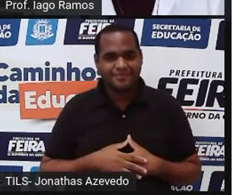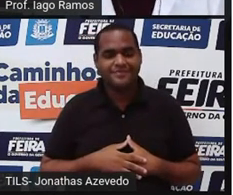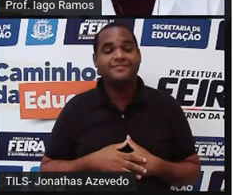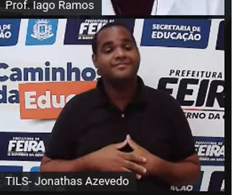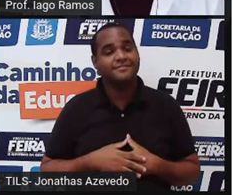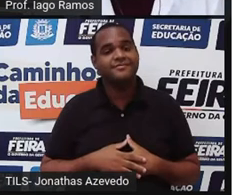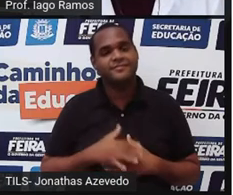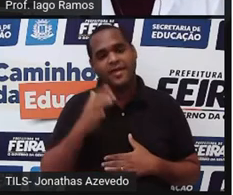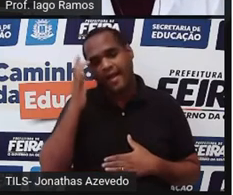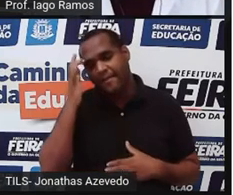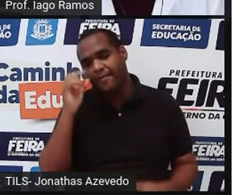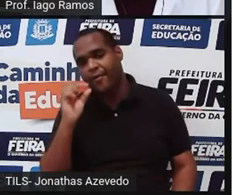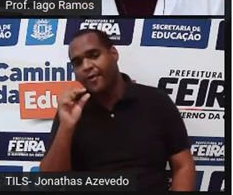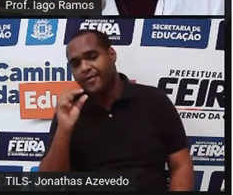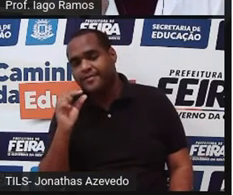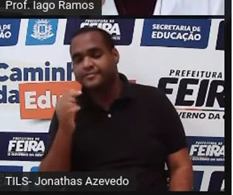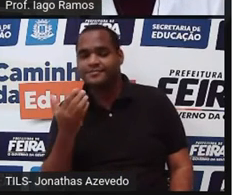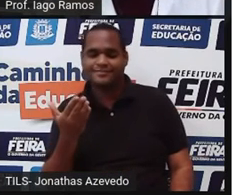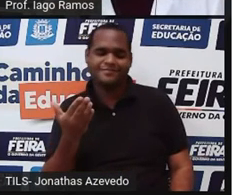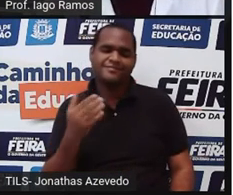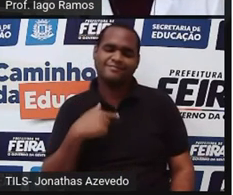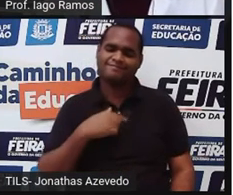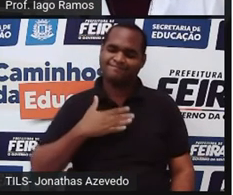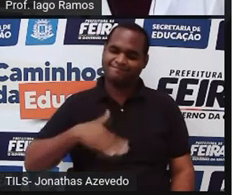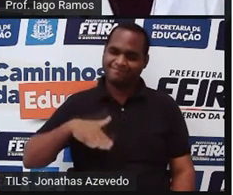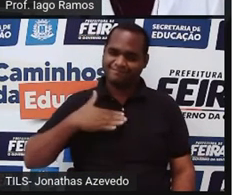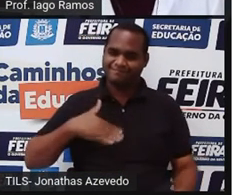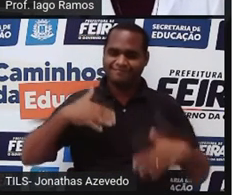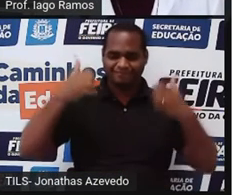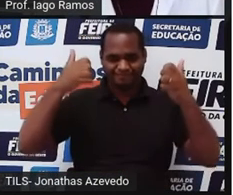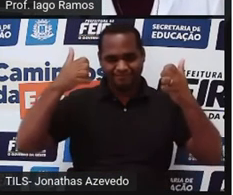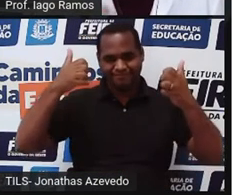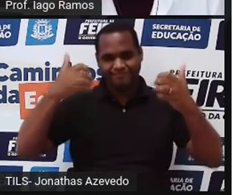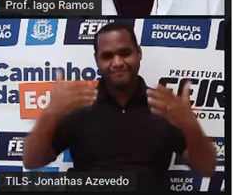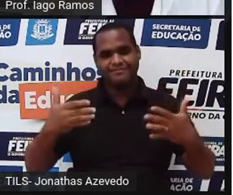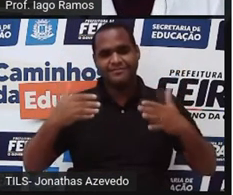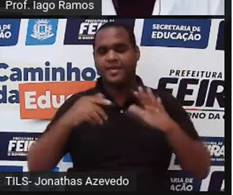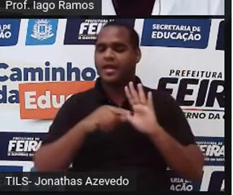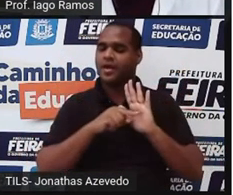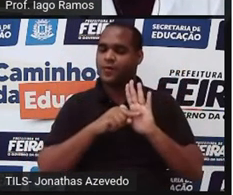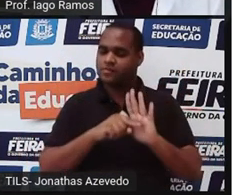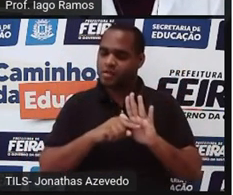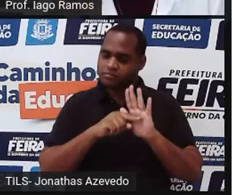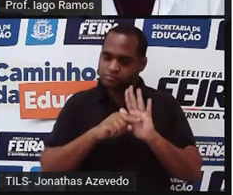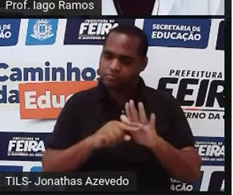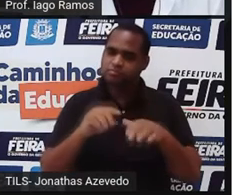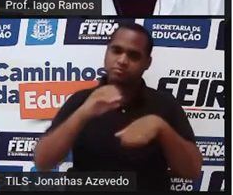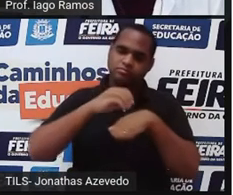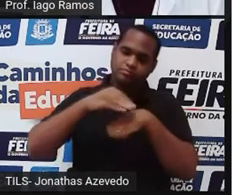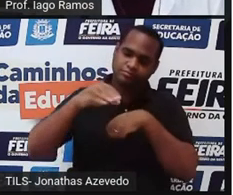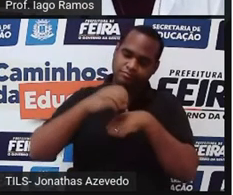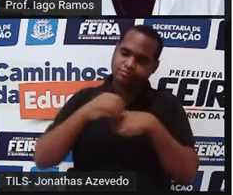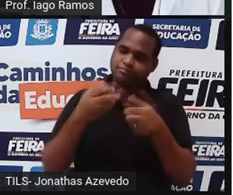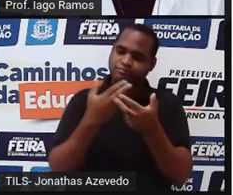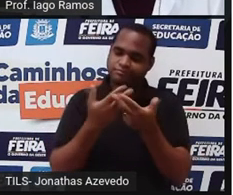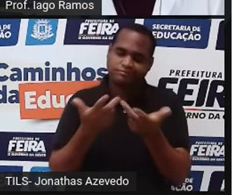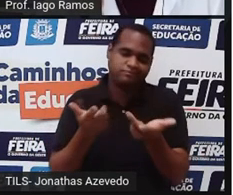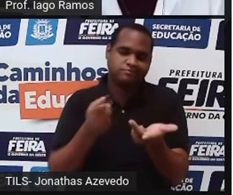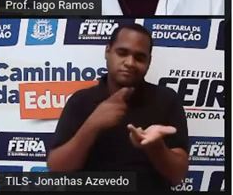acha que é pouco ou metade, calma, fica tranquilo. Tá? Fica tranquila. Tenta